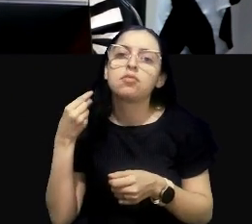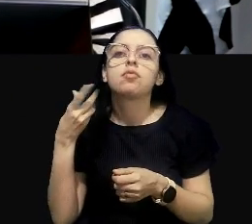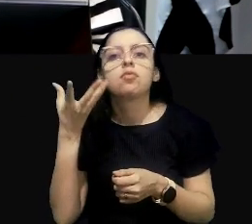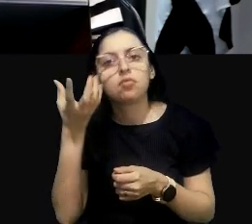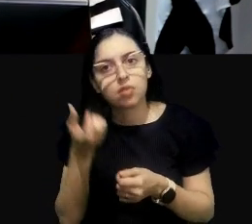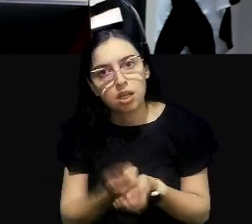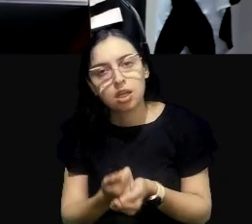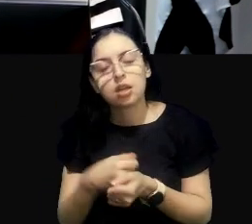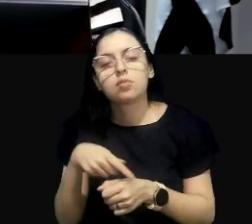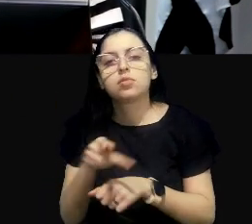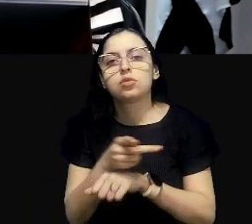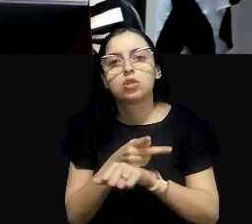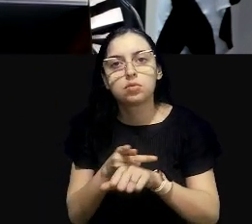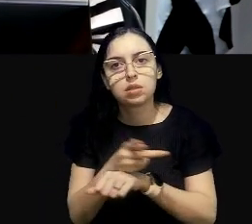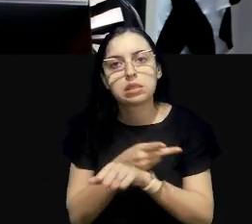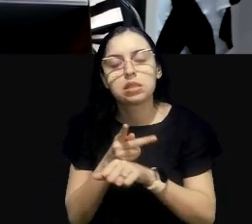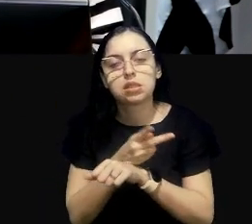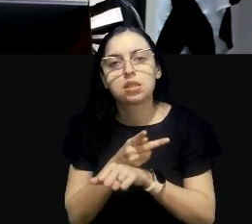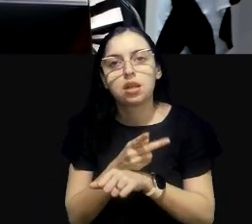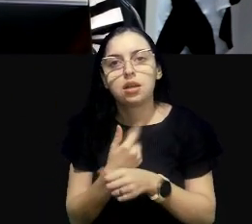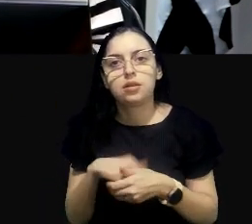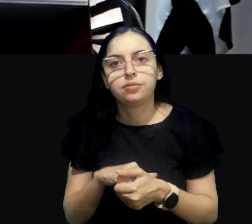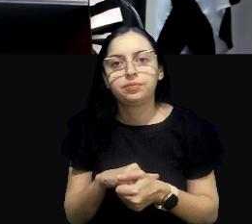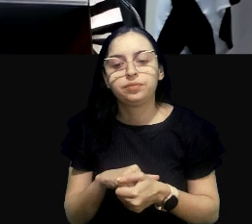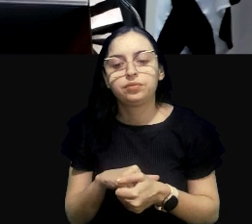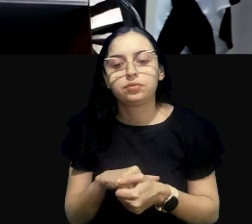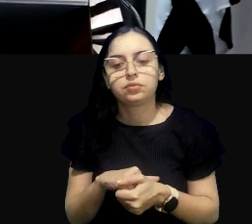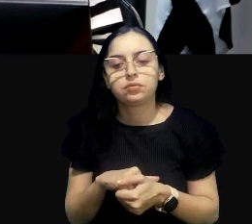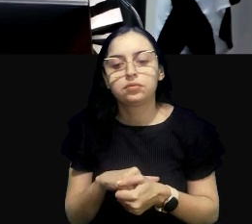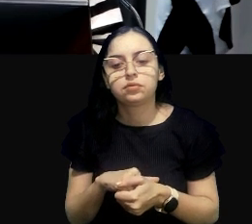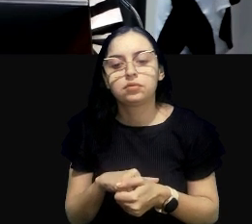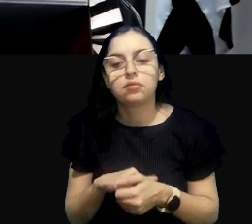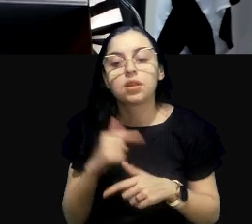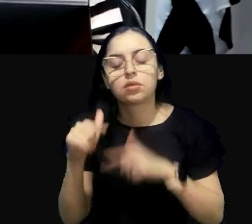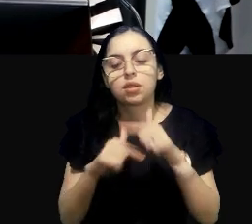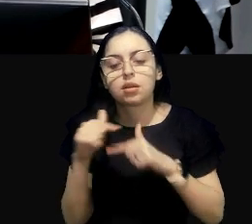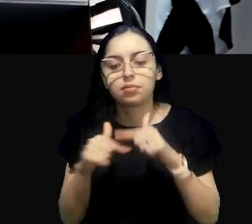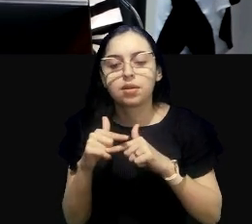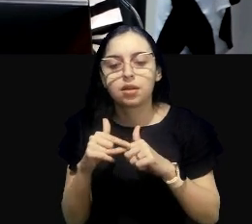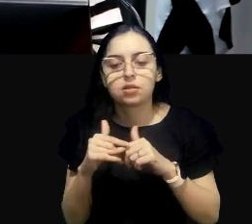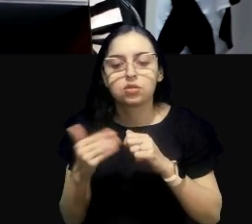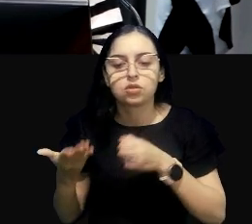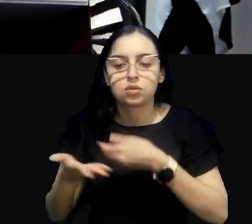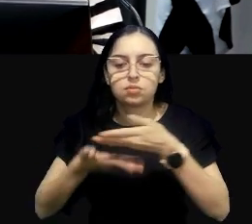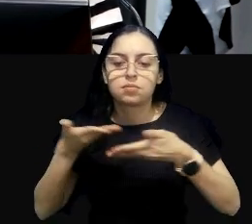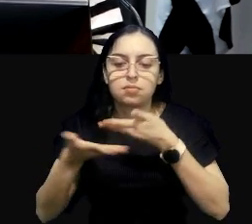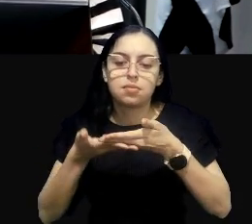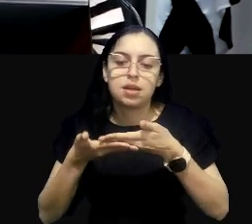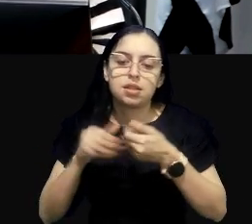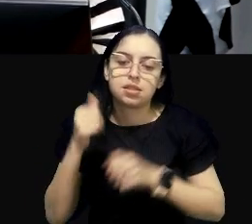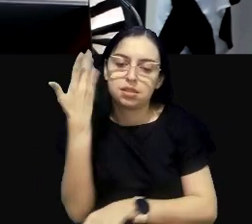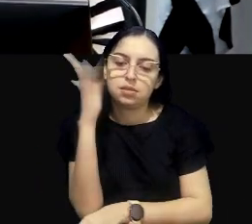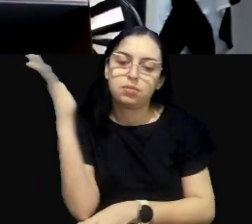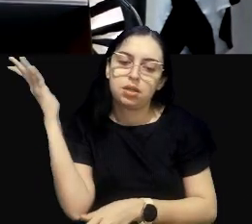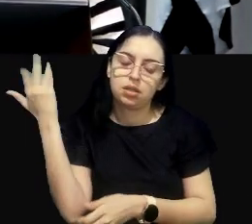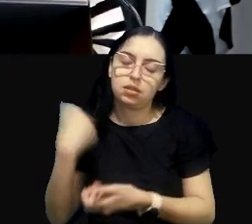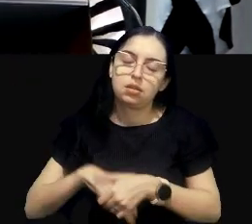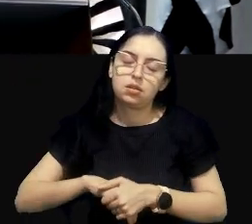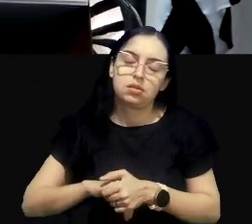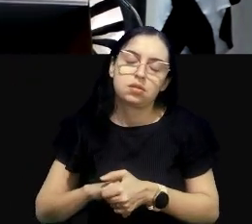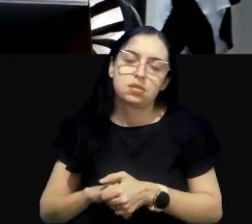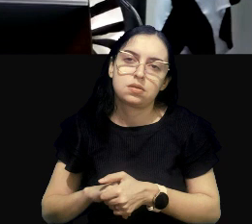analisar. Para isso, a gente também trabalha com os padrões ambientais, que são os